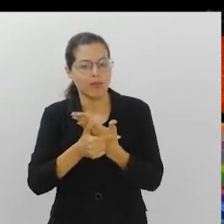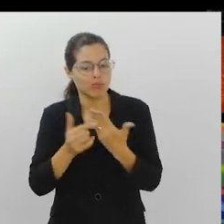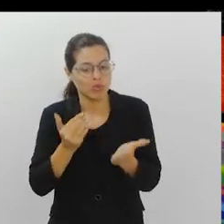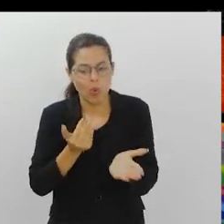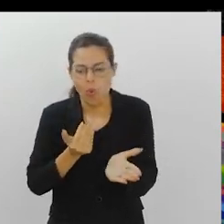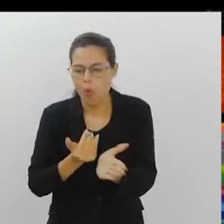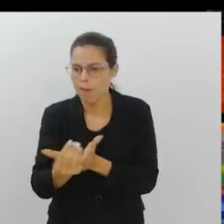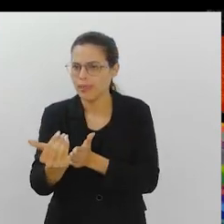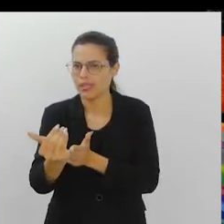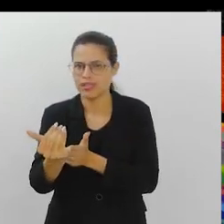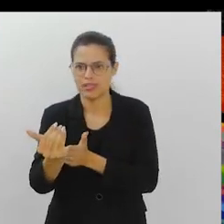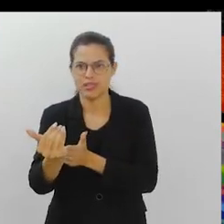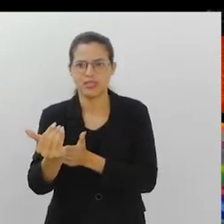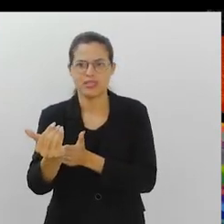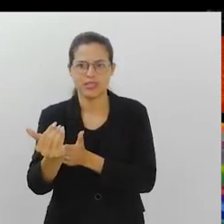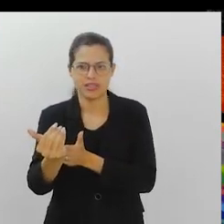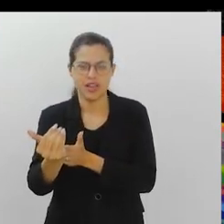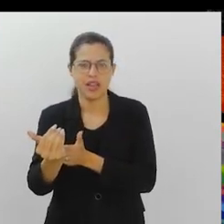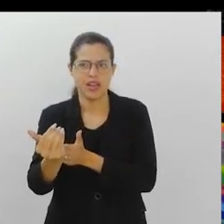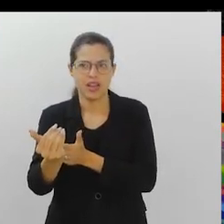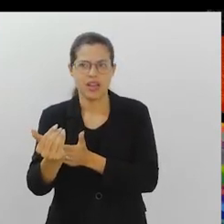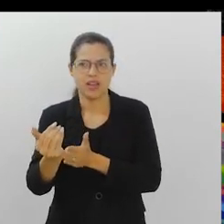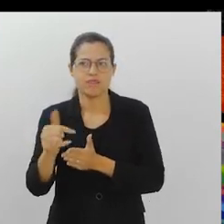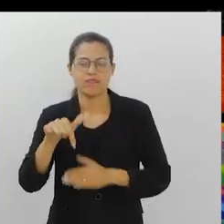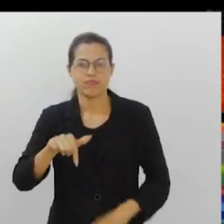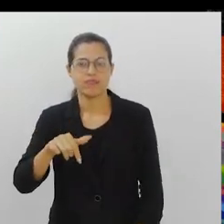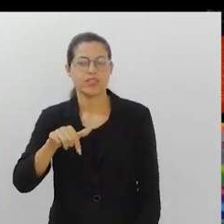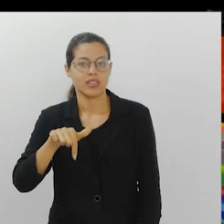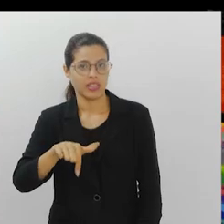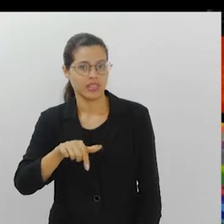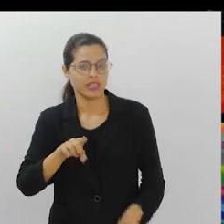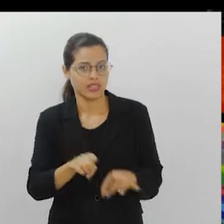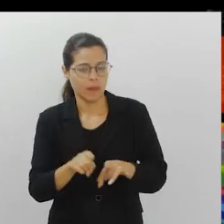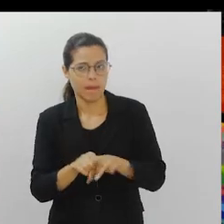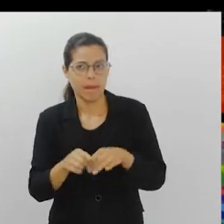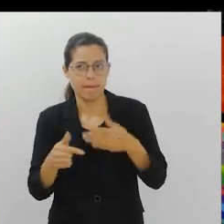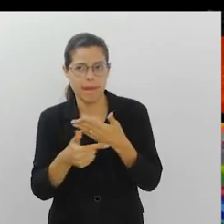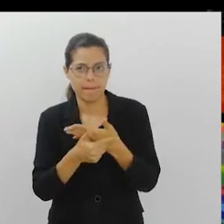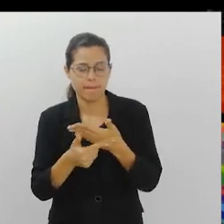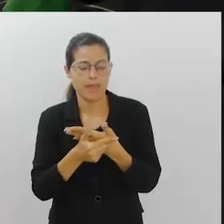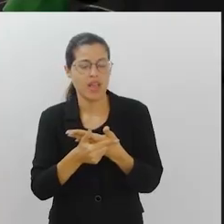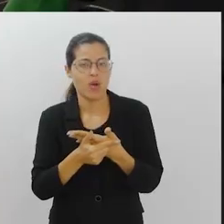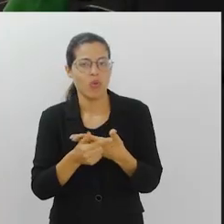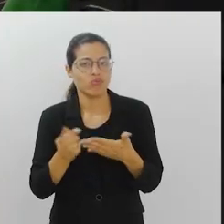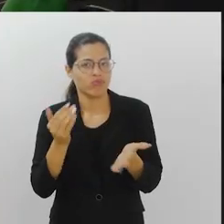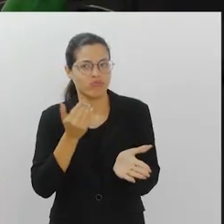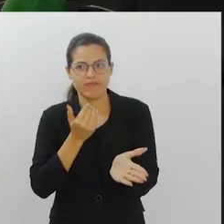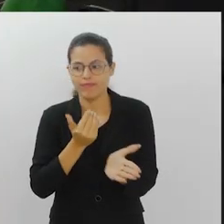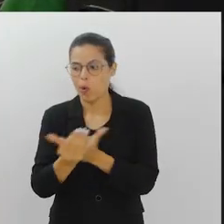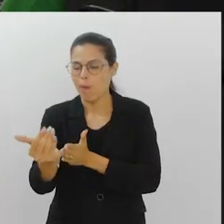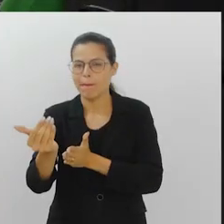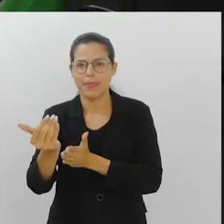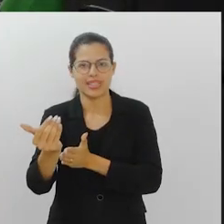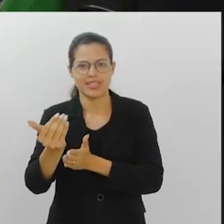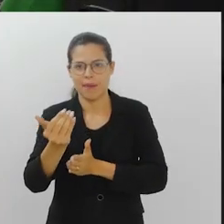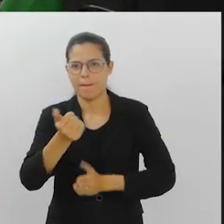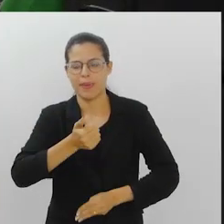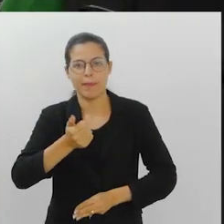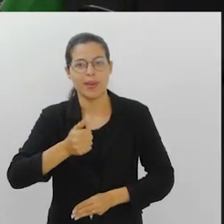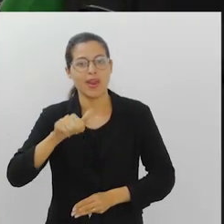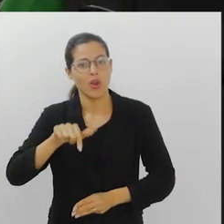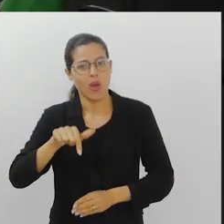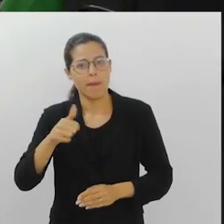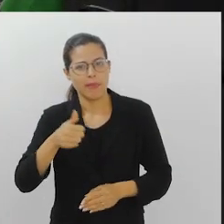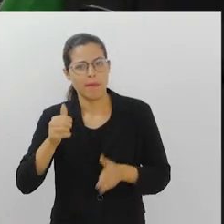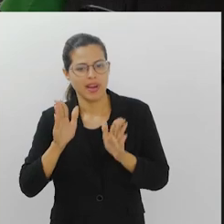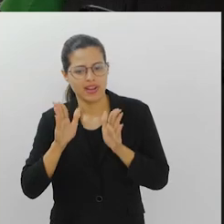vanguarda da discussão dos problemas. Pioneerismo. E, Márcio, esse papel de vanguarda já está no próprio fórum, é a única Assembleia que tem um fórum